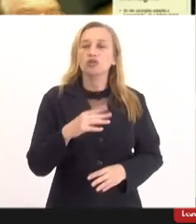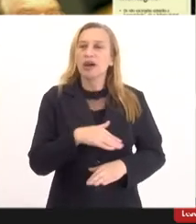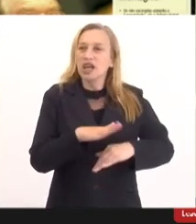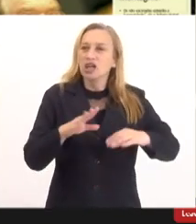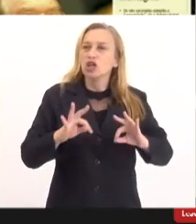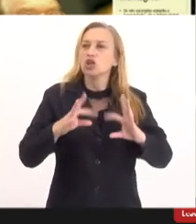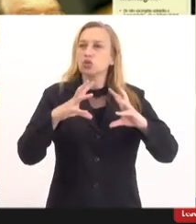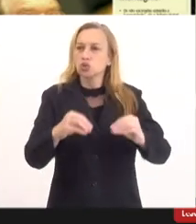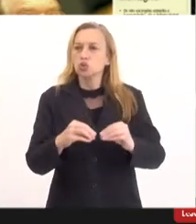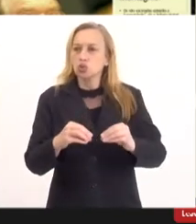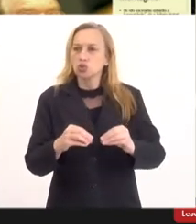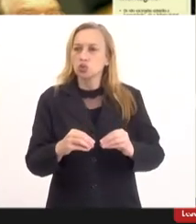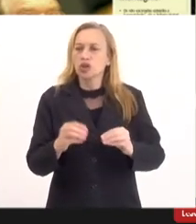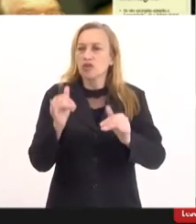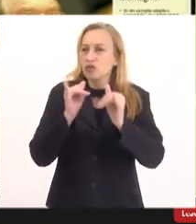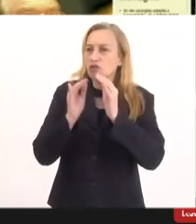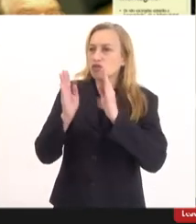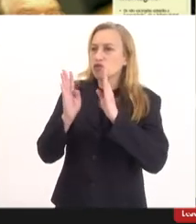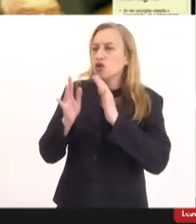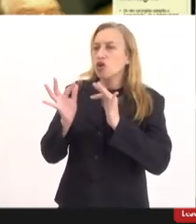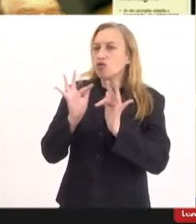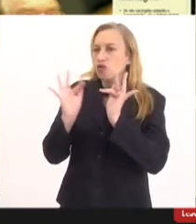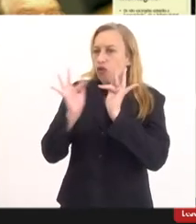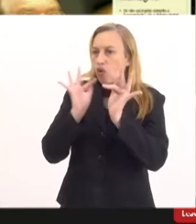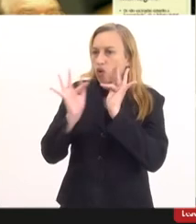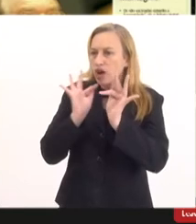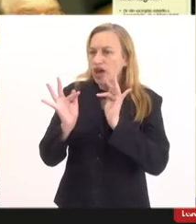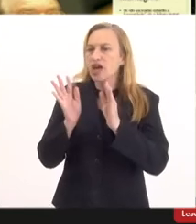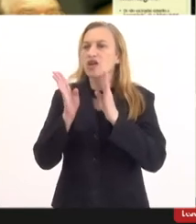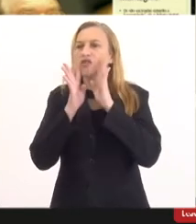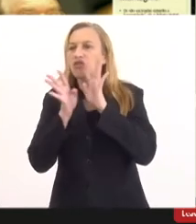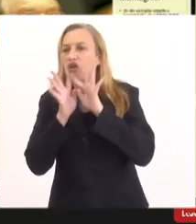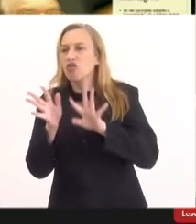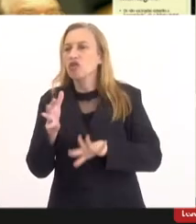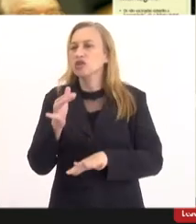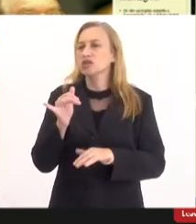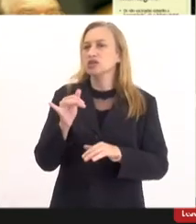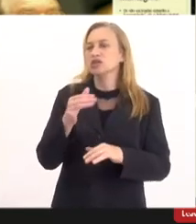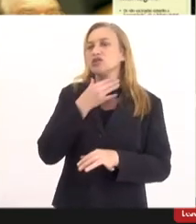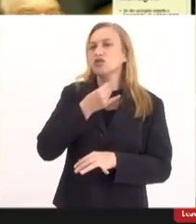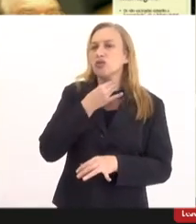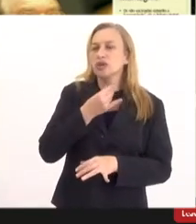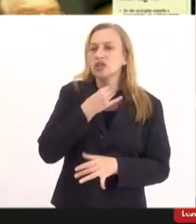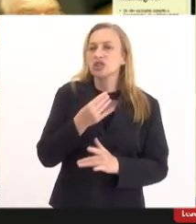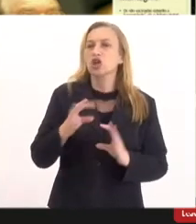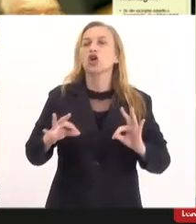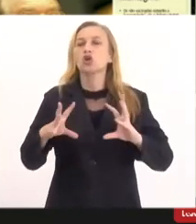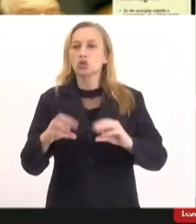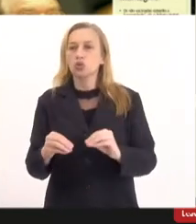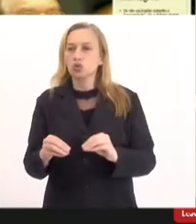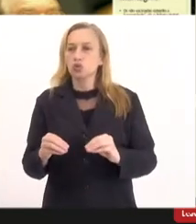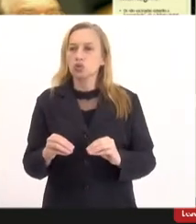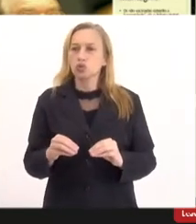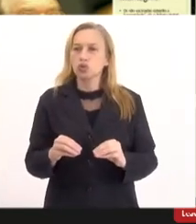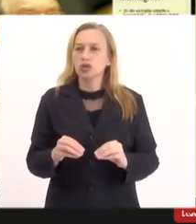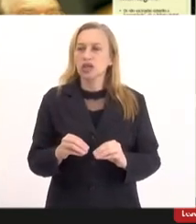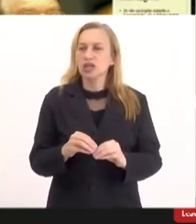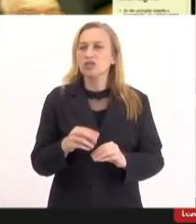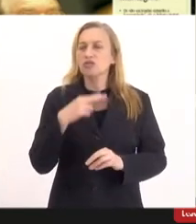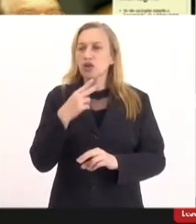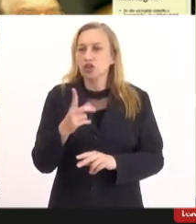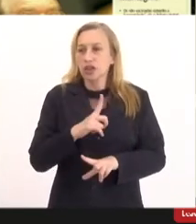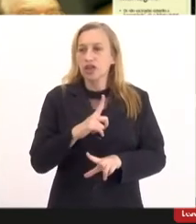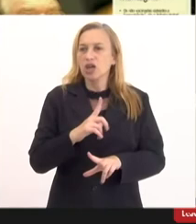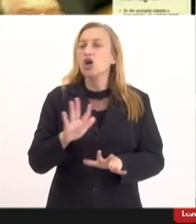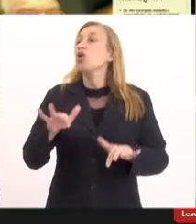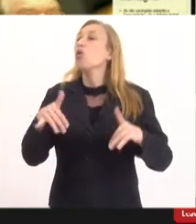é bisbilhoteiro de plantão pessoas que vão falando fact checkers os caras são o que? a gente checou os seus dados mas quem é você velho?